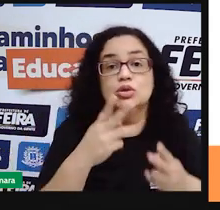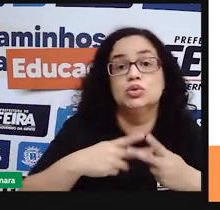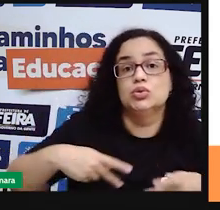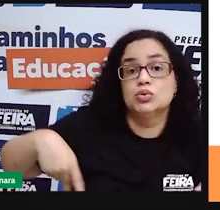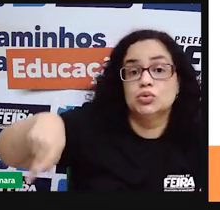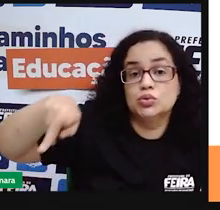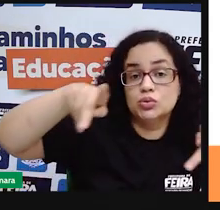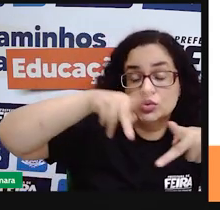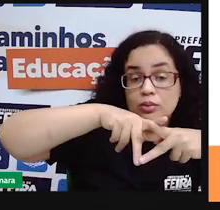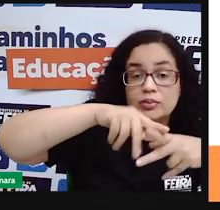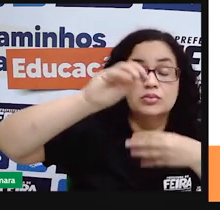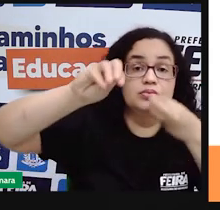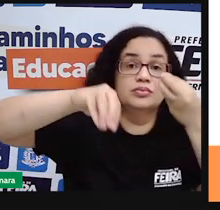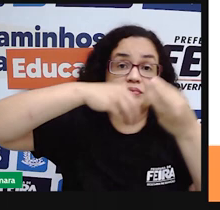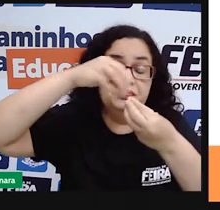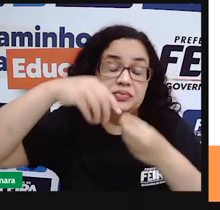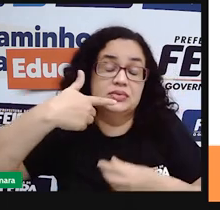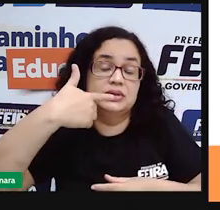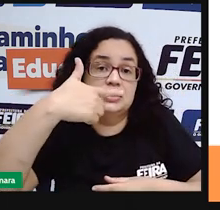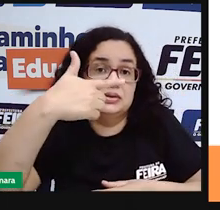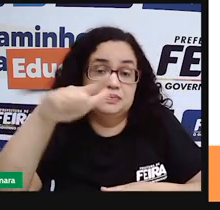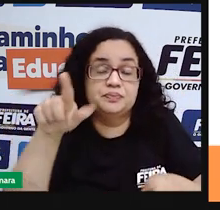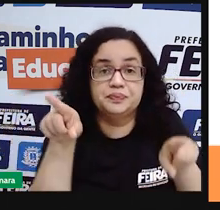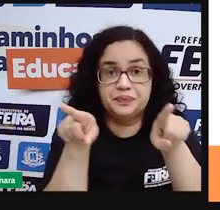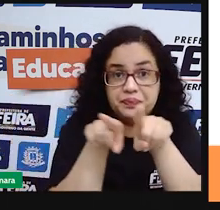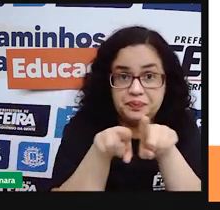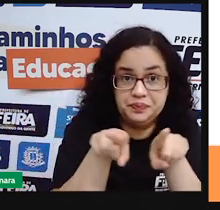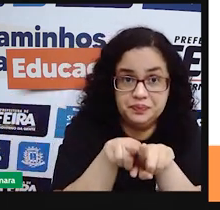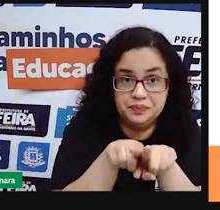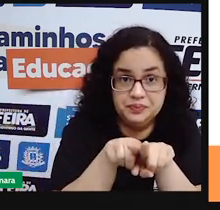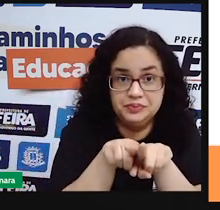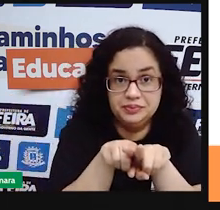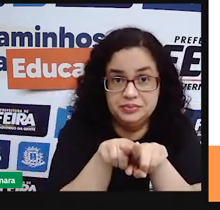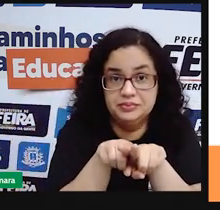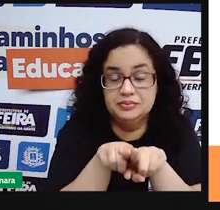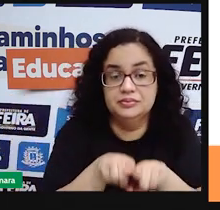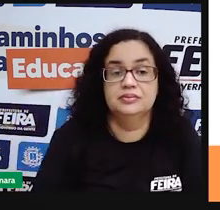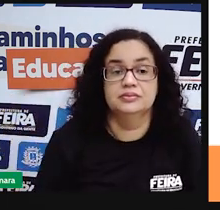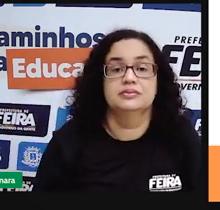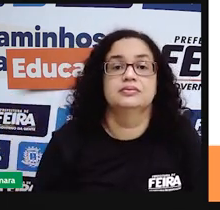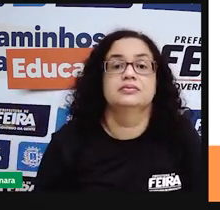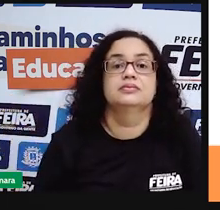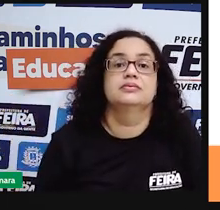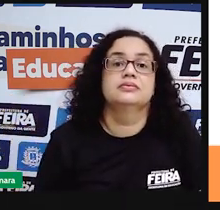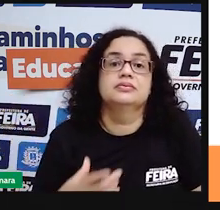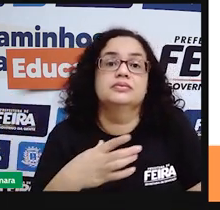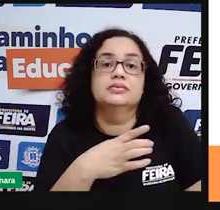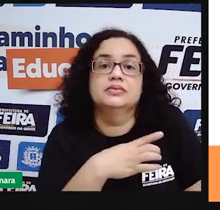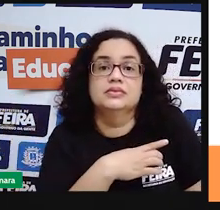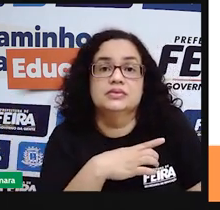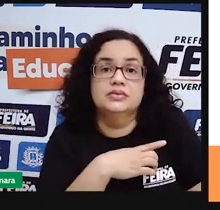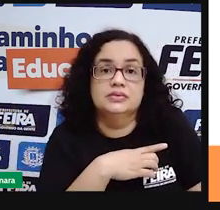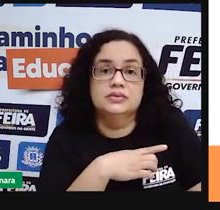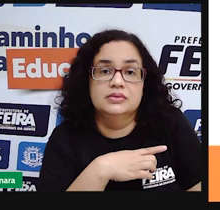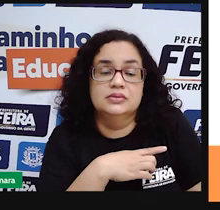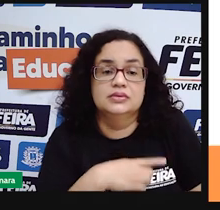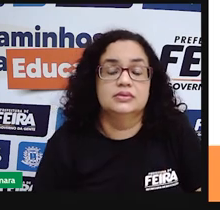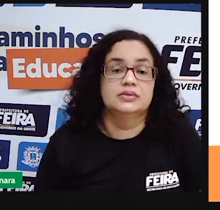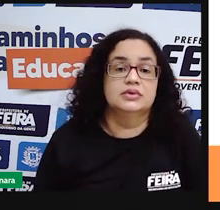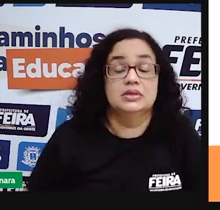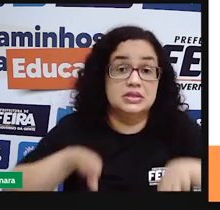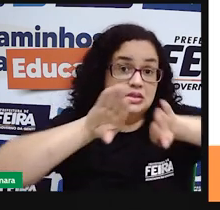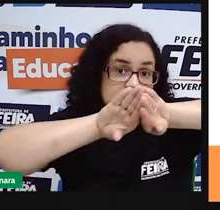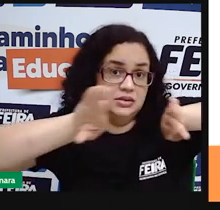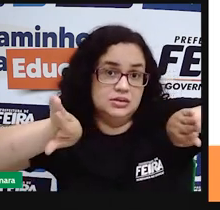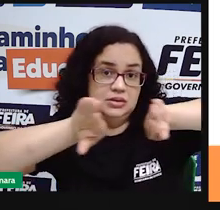etnias também. E aí, esses grupos principais, eles não se mantiveram separados,